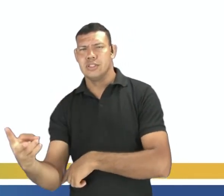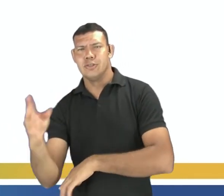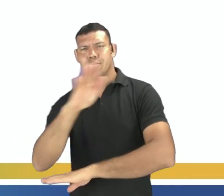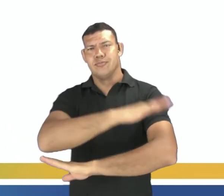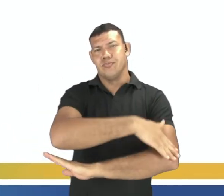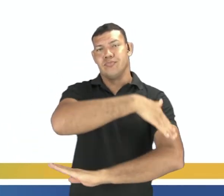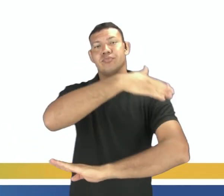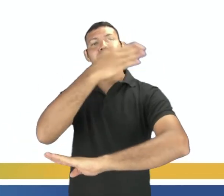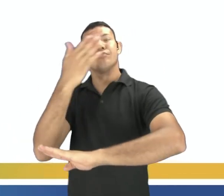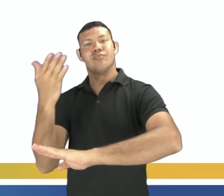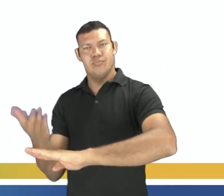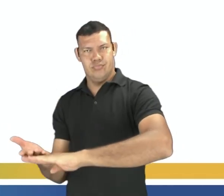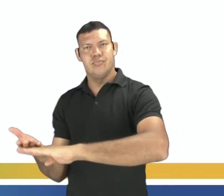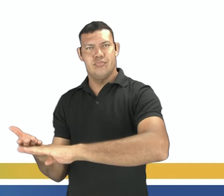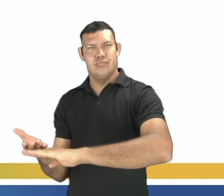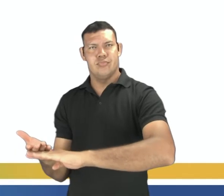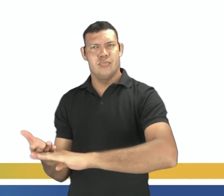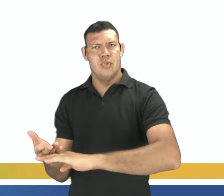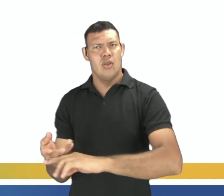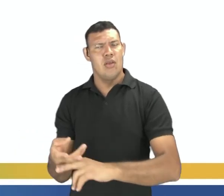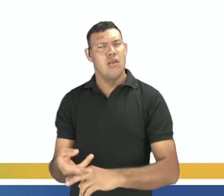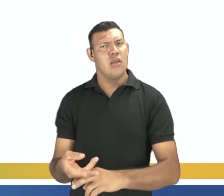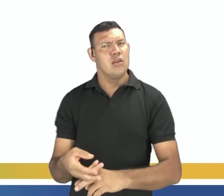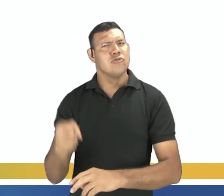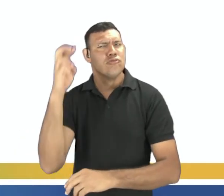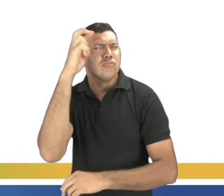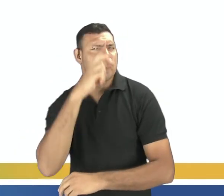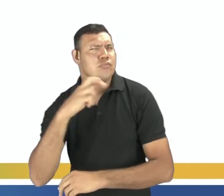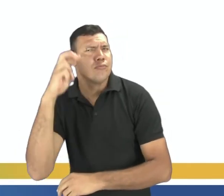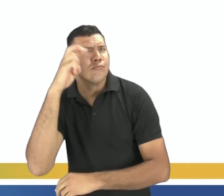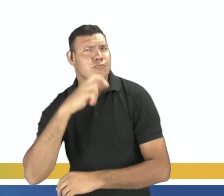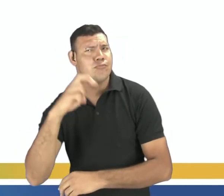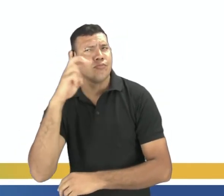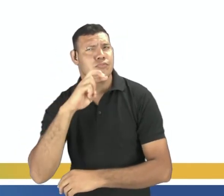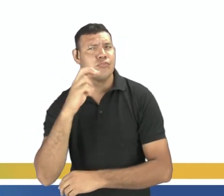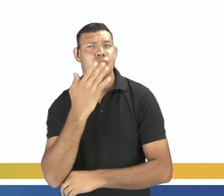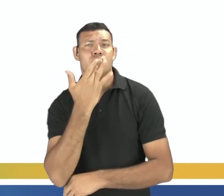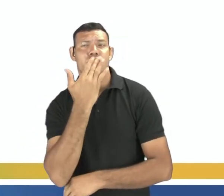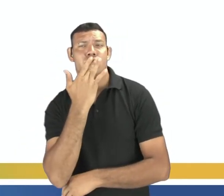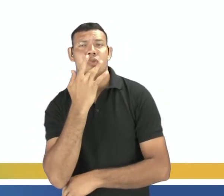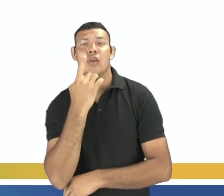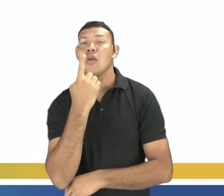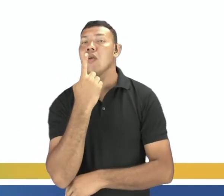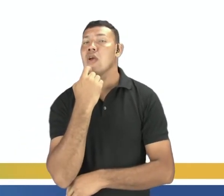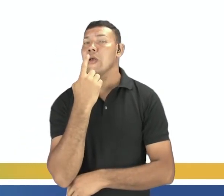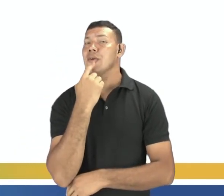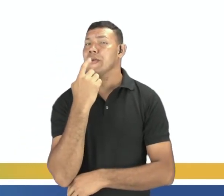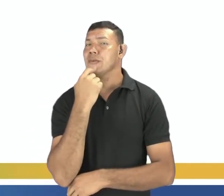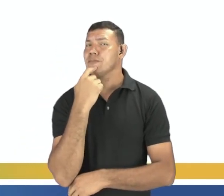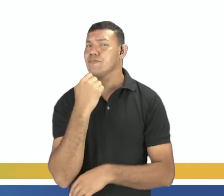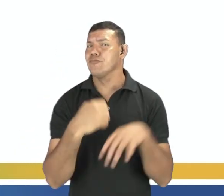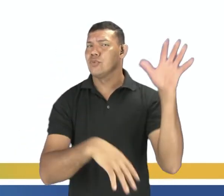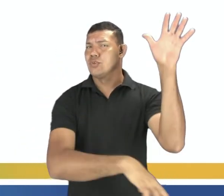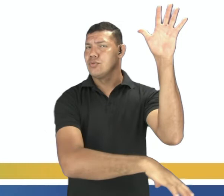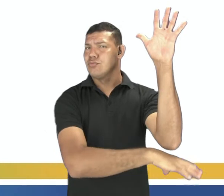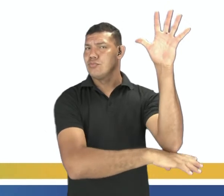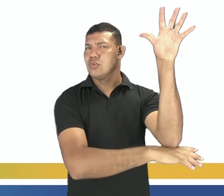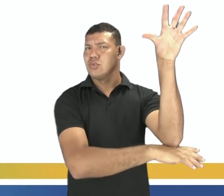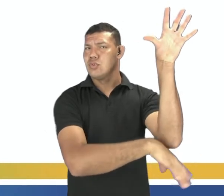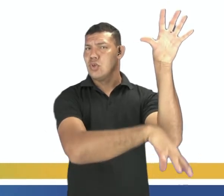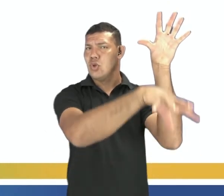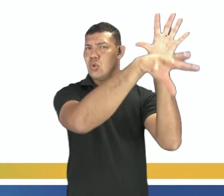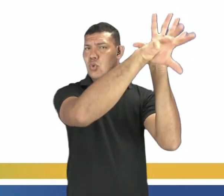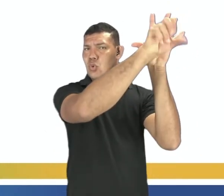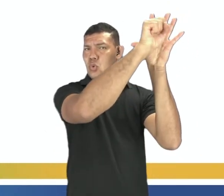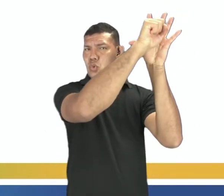Então, observem que na questão eu destaquei com a cor vermelha para vocês a fotossíntese e respiração, que